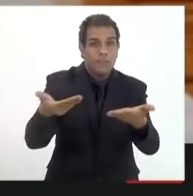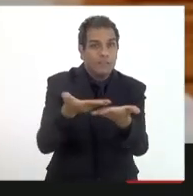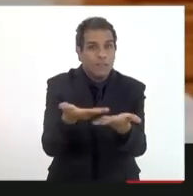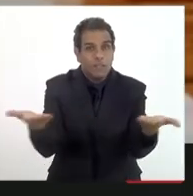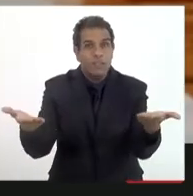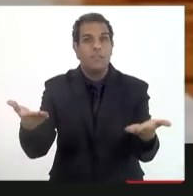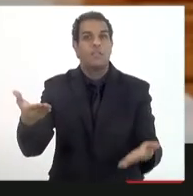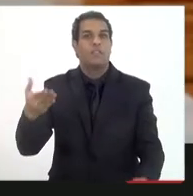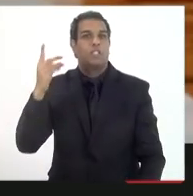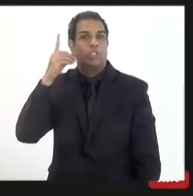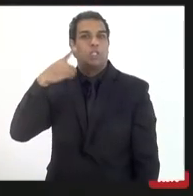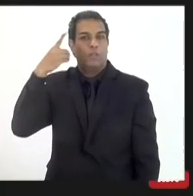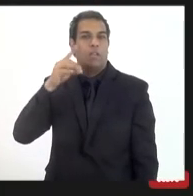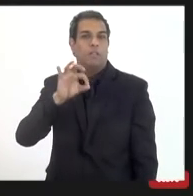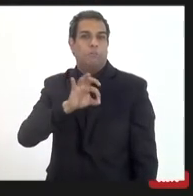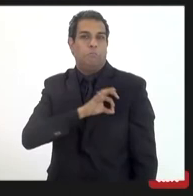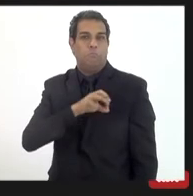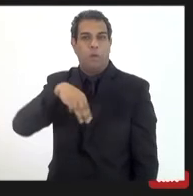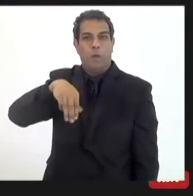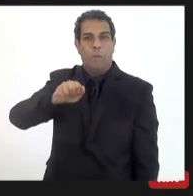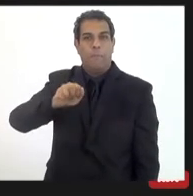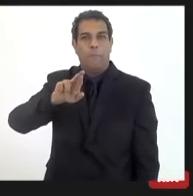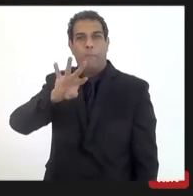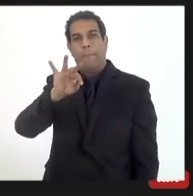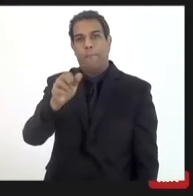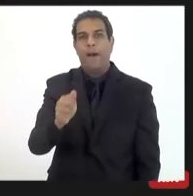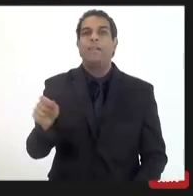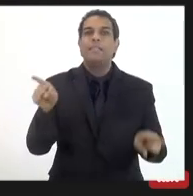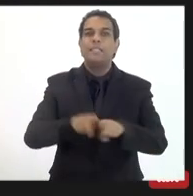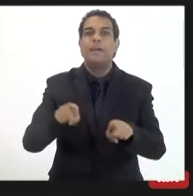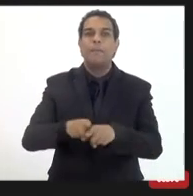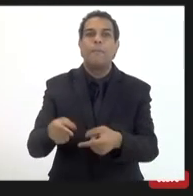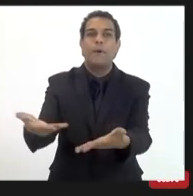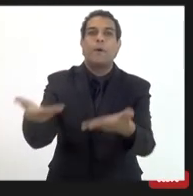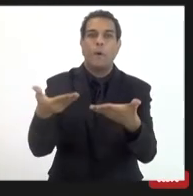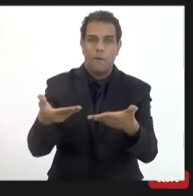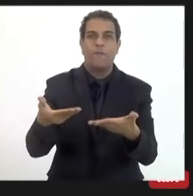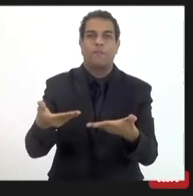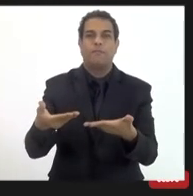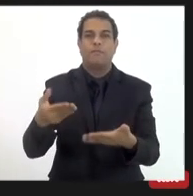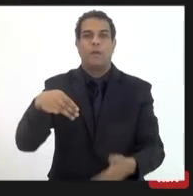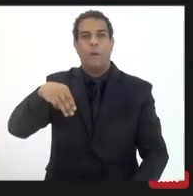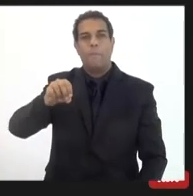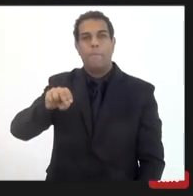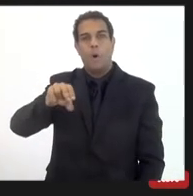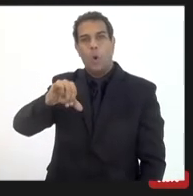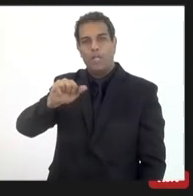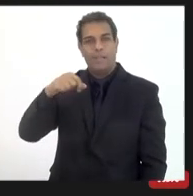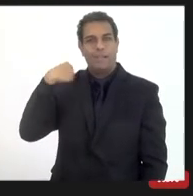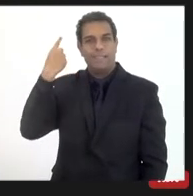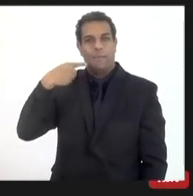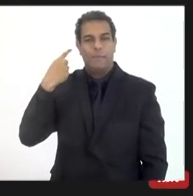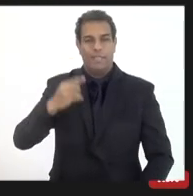Marta e a deputada Mônica para assinarem comigo aqui um projeto de autonomia FAPERJ com a palavra